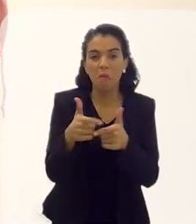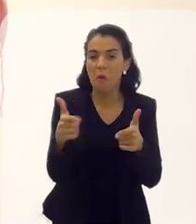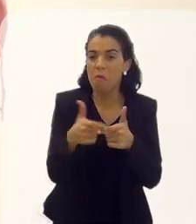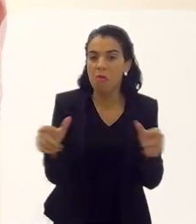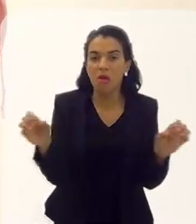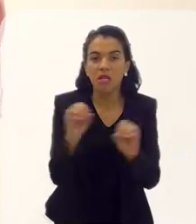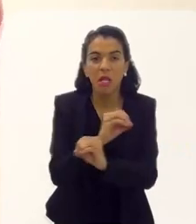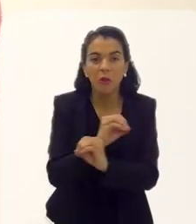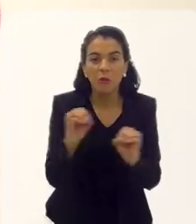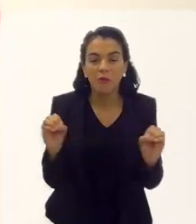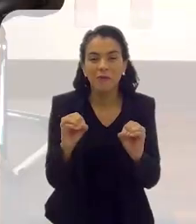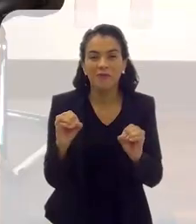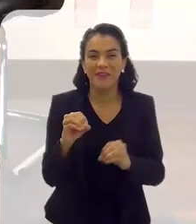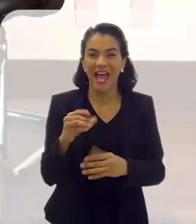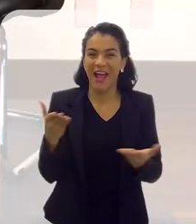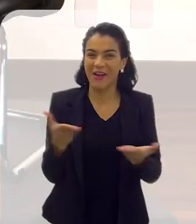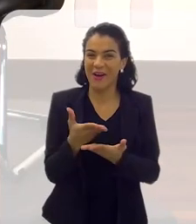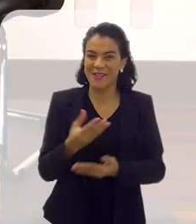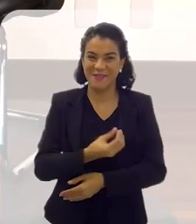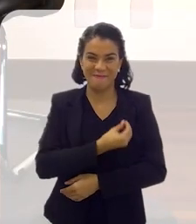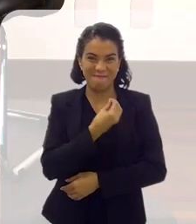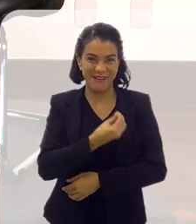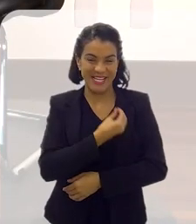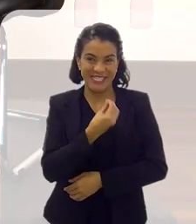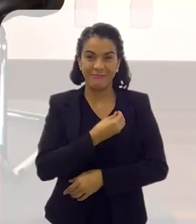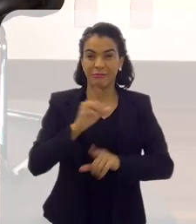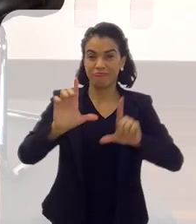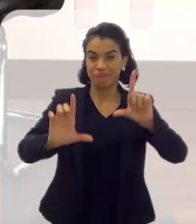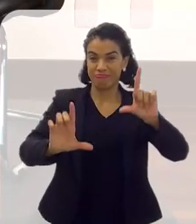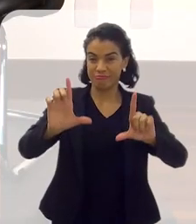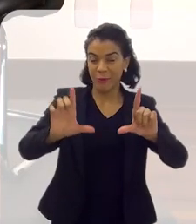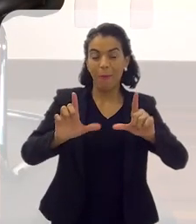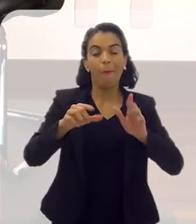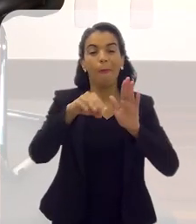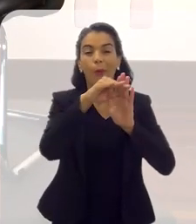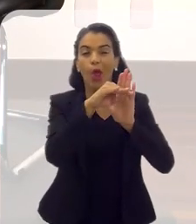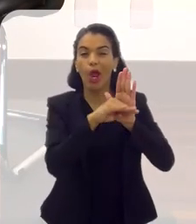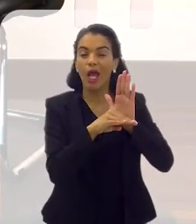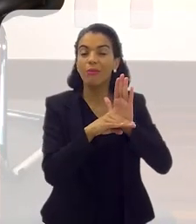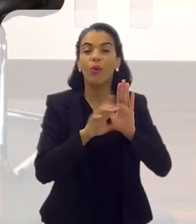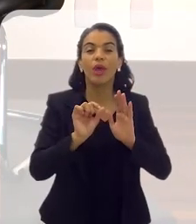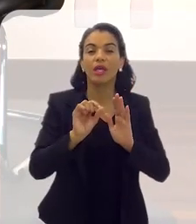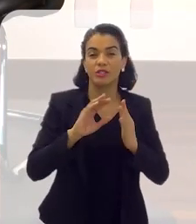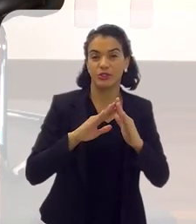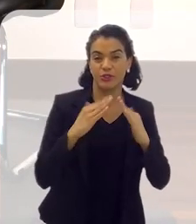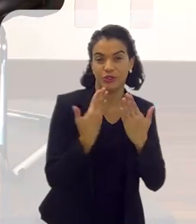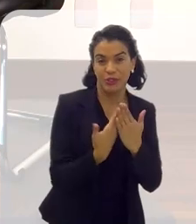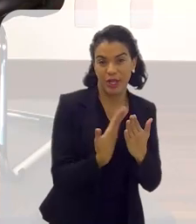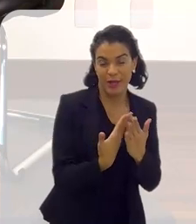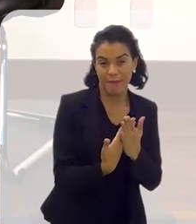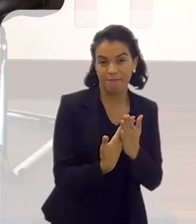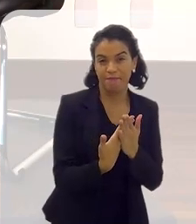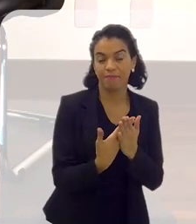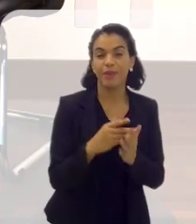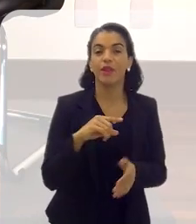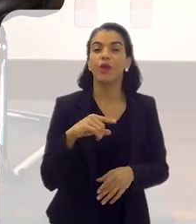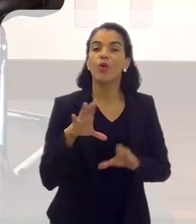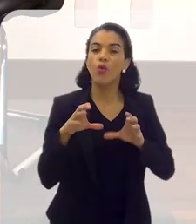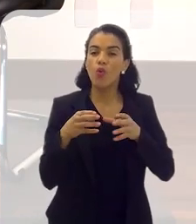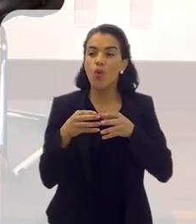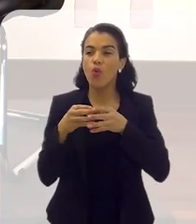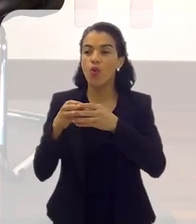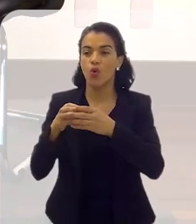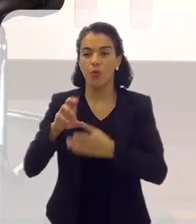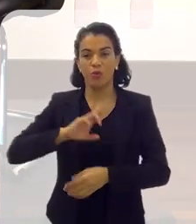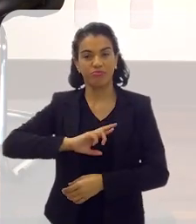Não tem problema nenhum. Nós estamos participando de um programa, um programa escolar. E é onde nós vamos, os